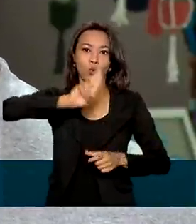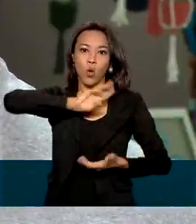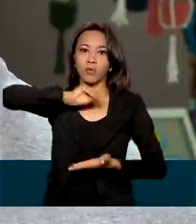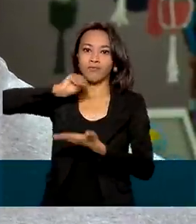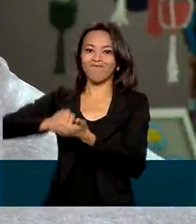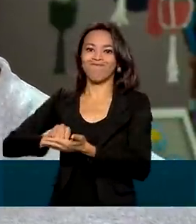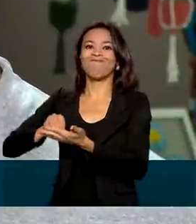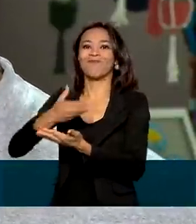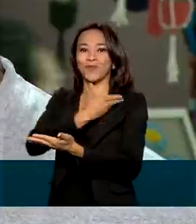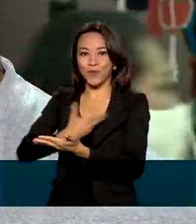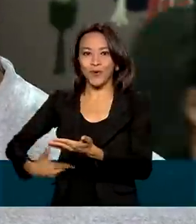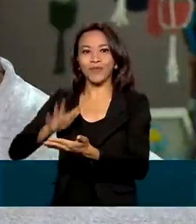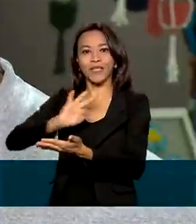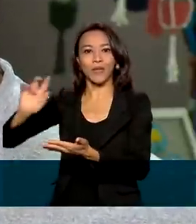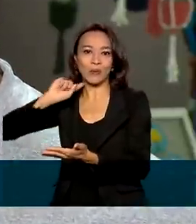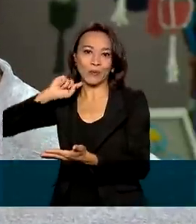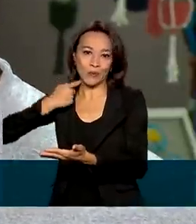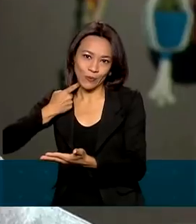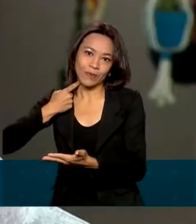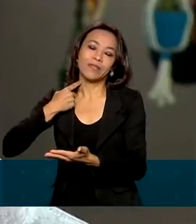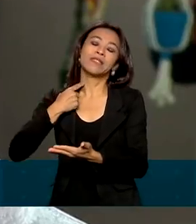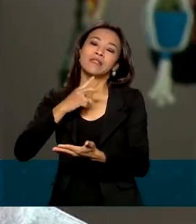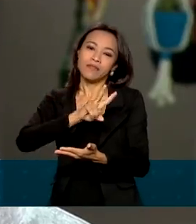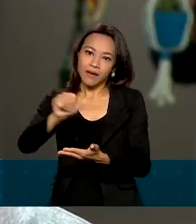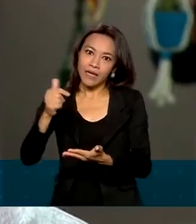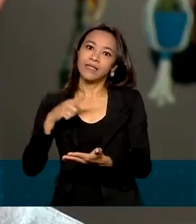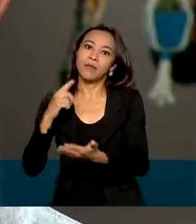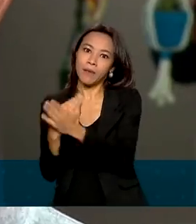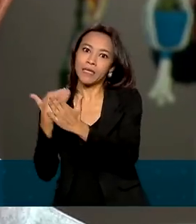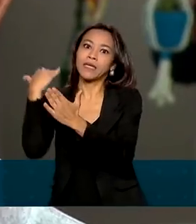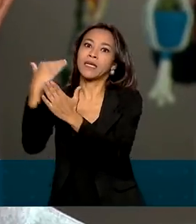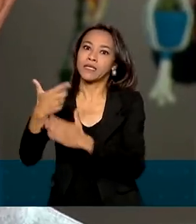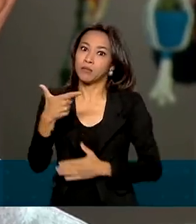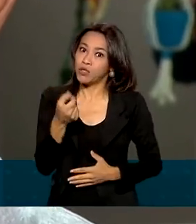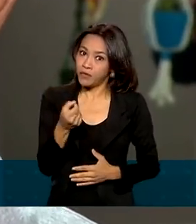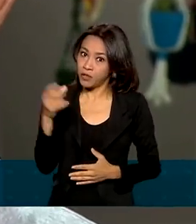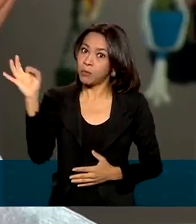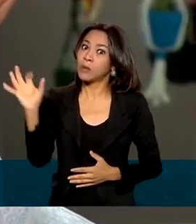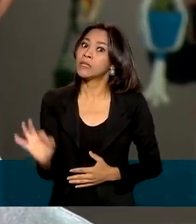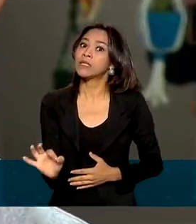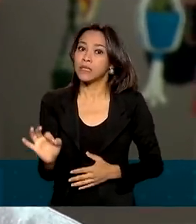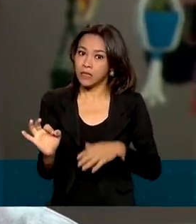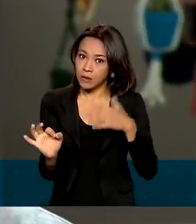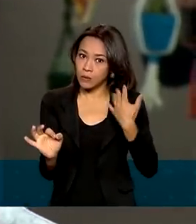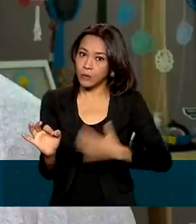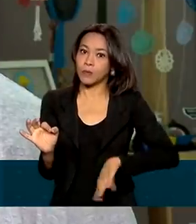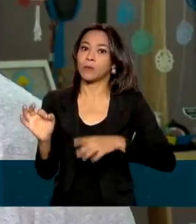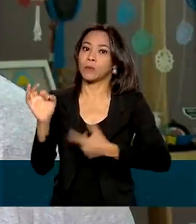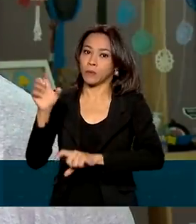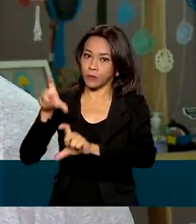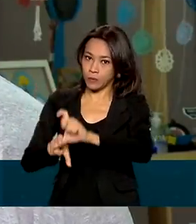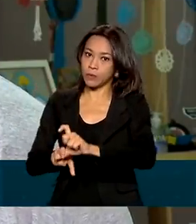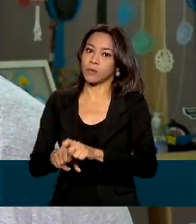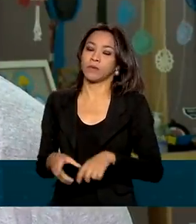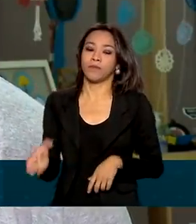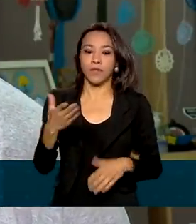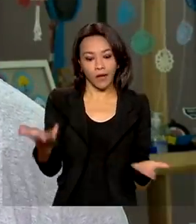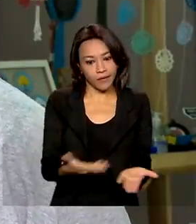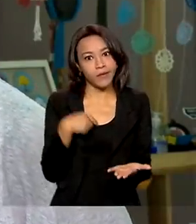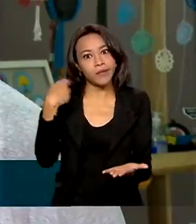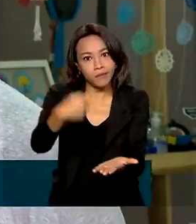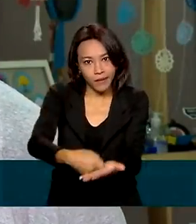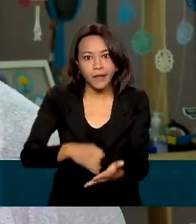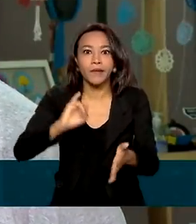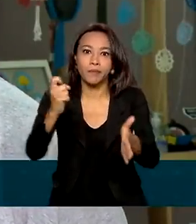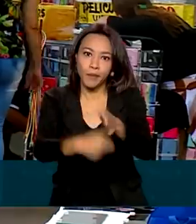dívida ativa da União, com acréscimo de até 20% a título de encargos. Agora a gente tem que pagar imposto,